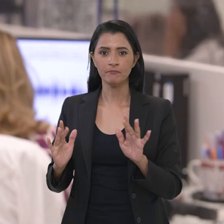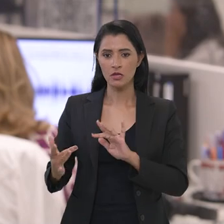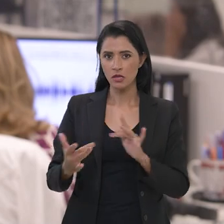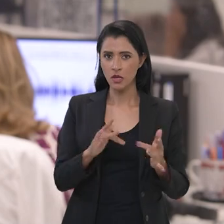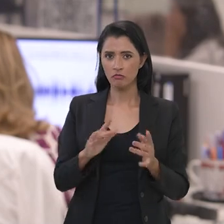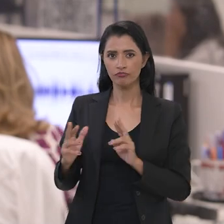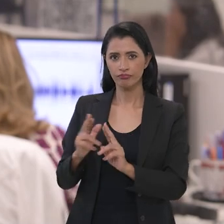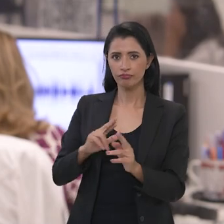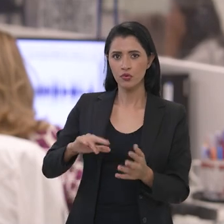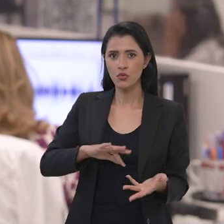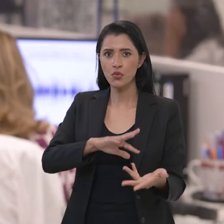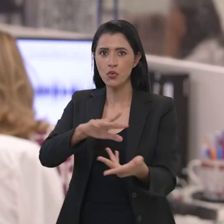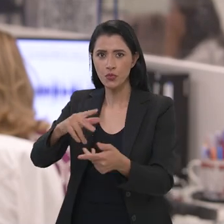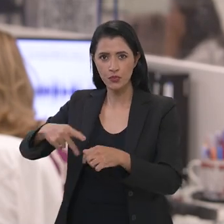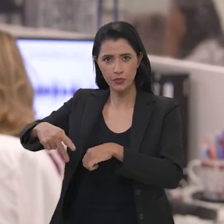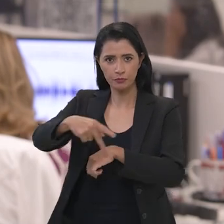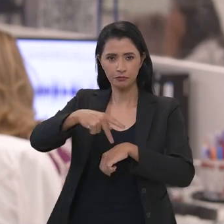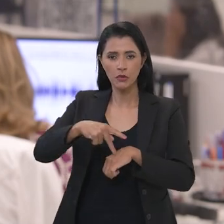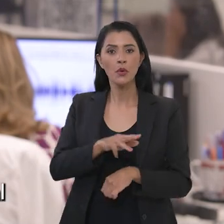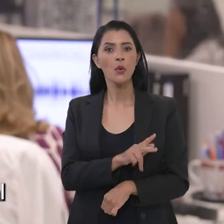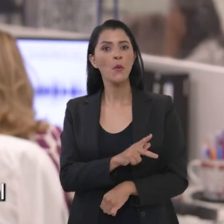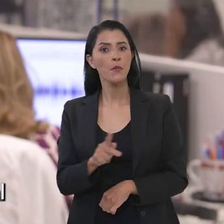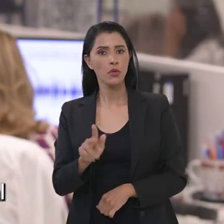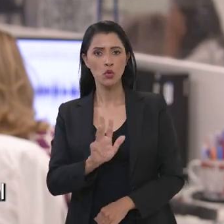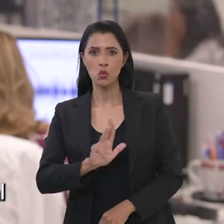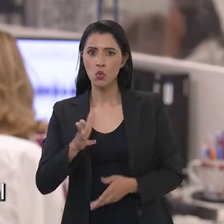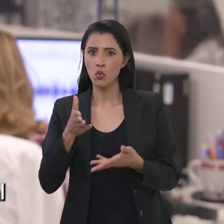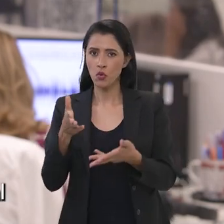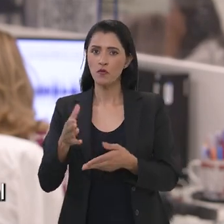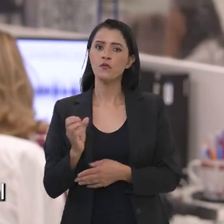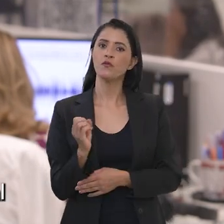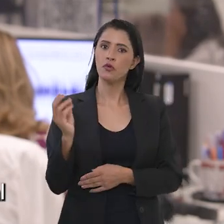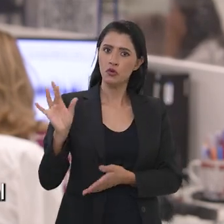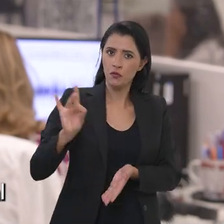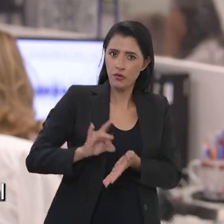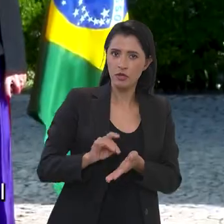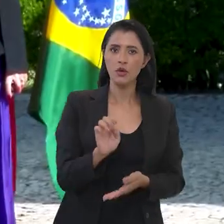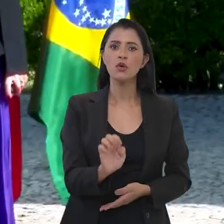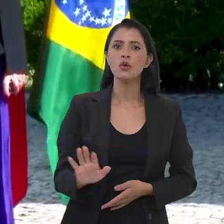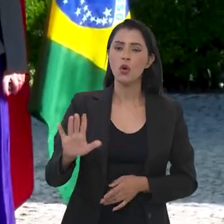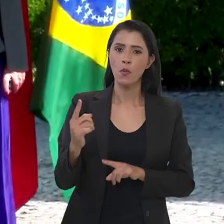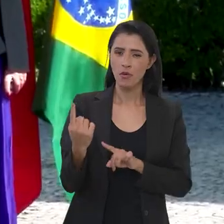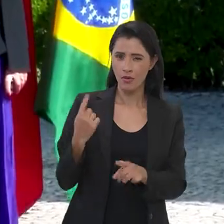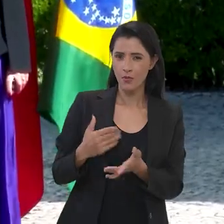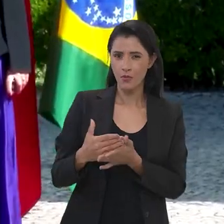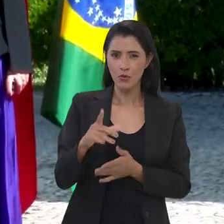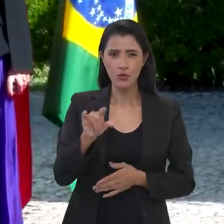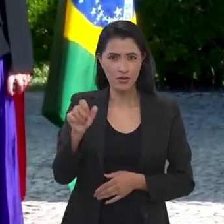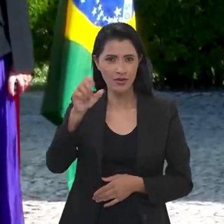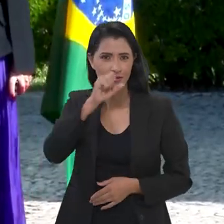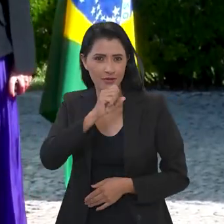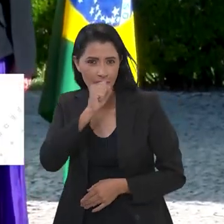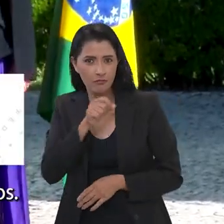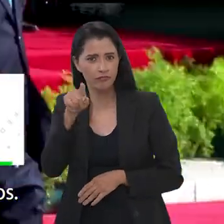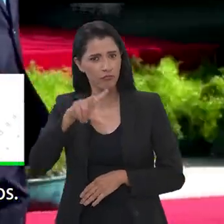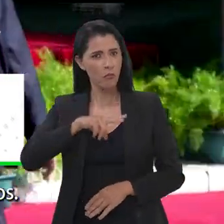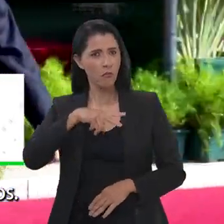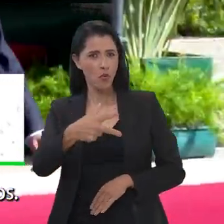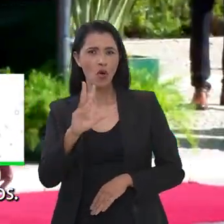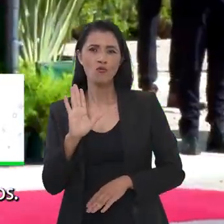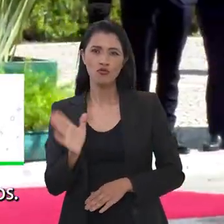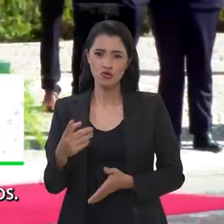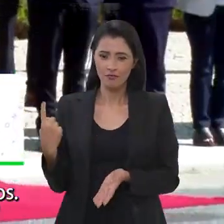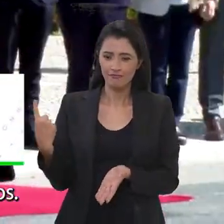Olá, relações internacionais. O presidente Lula está em viagem oficial à Europa desde sábado. Em